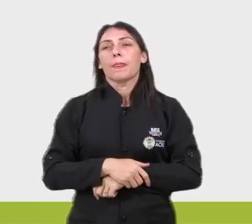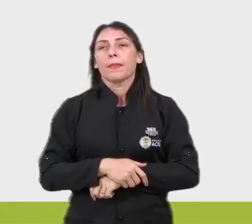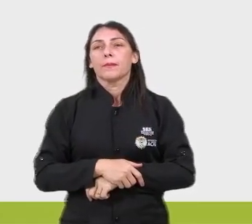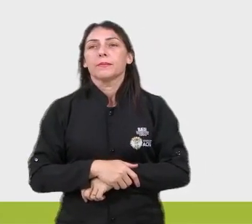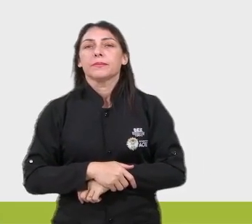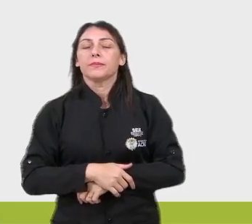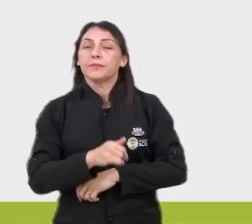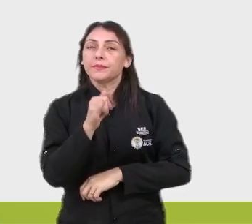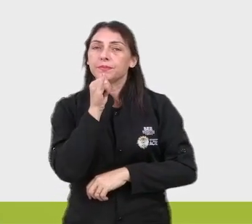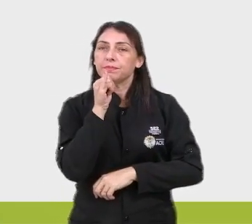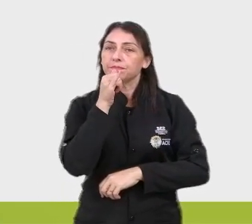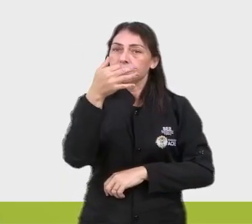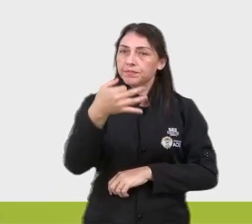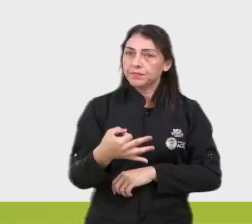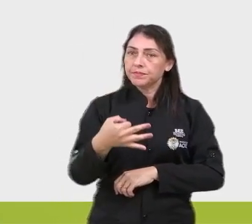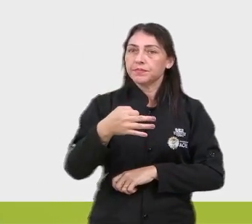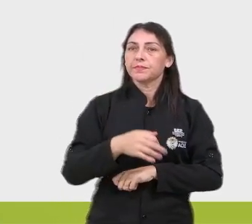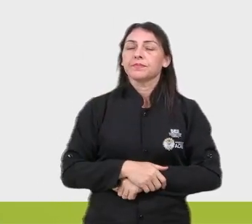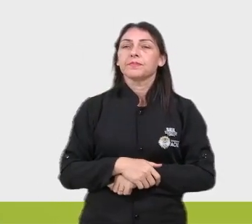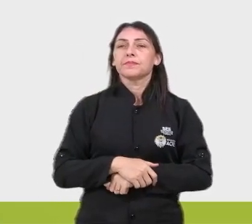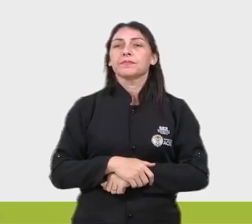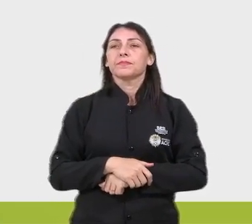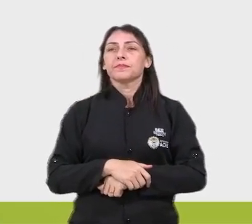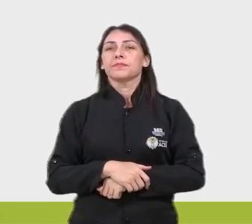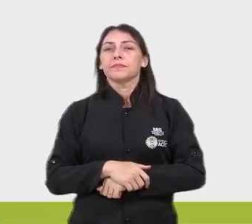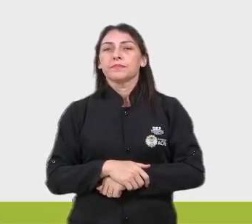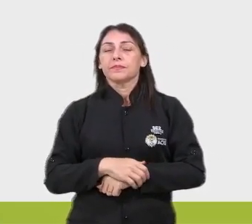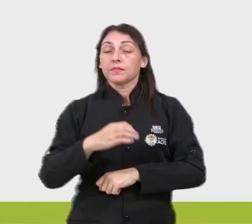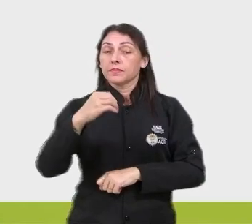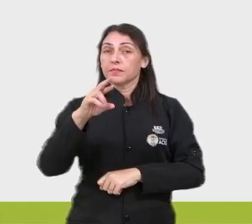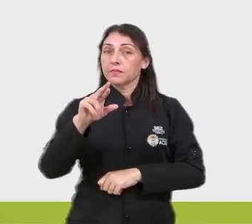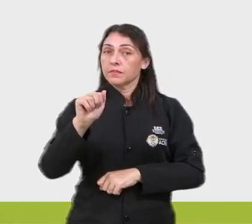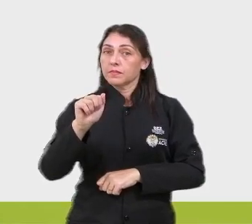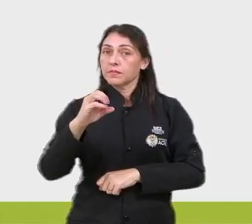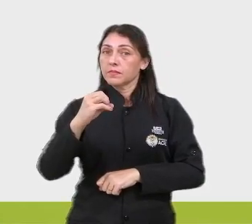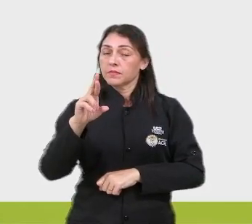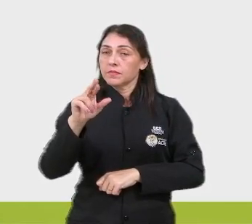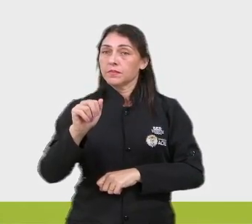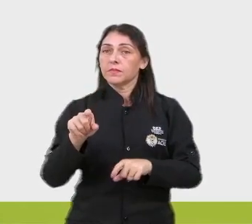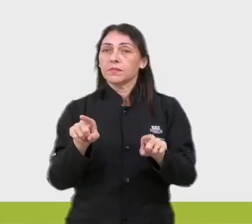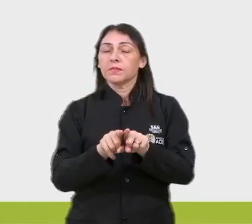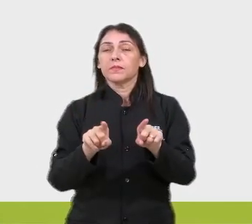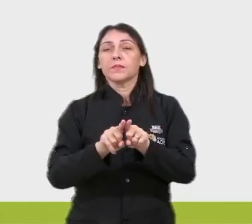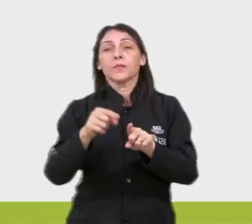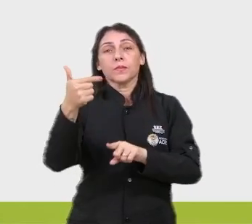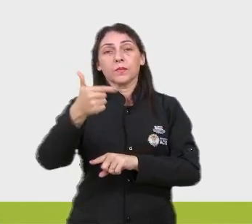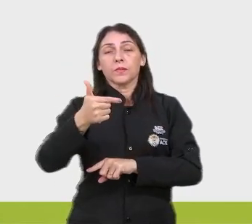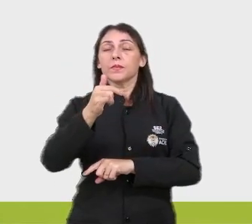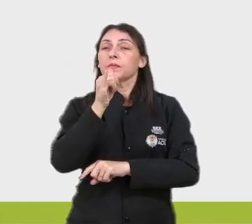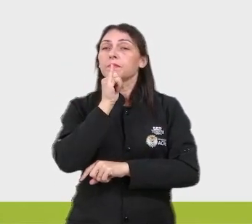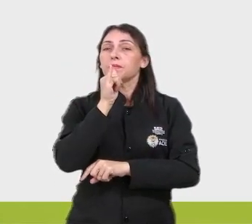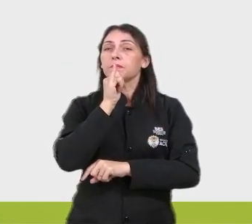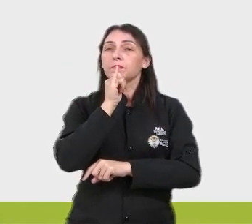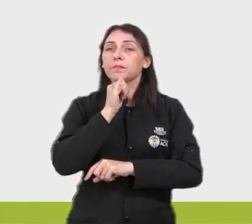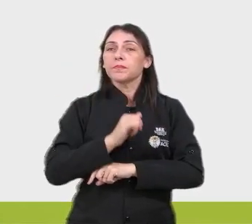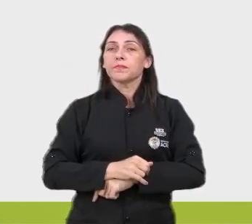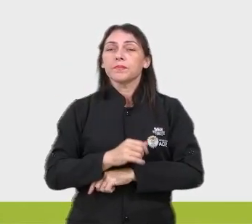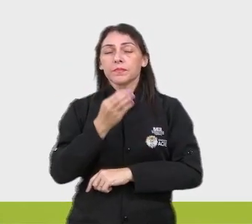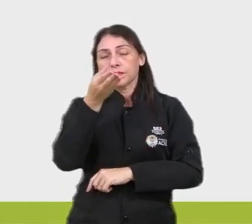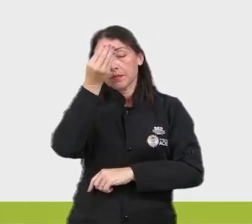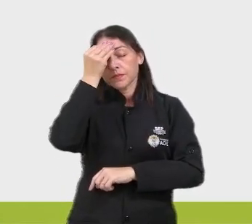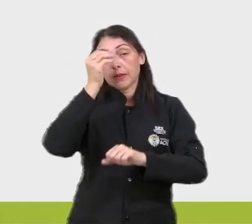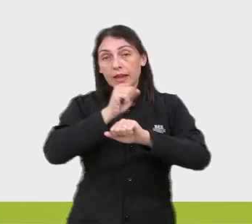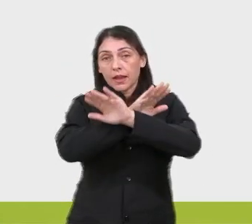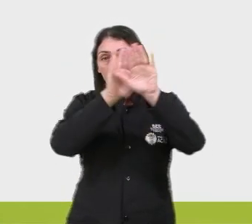aqui o exemplo correto, ó. Veja só, ora, ora. Aí nós temos um exemplo 2, que é pra ver se fica